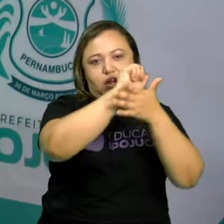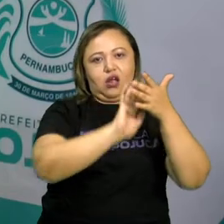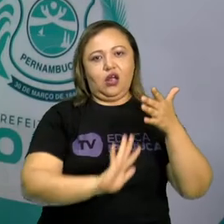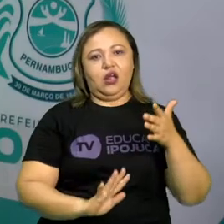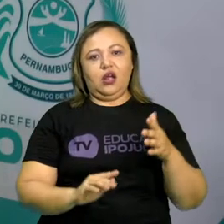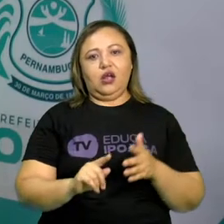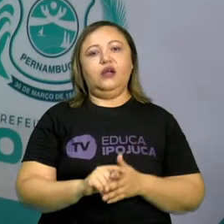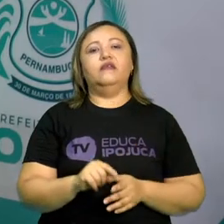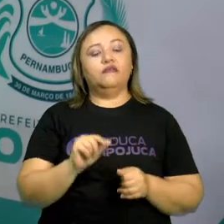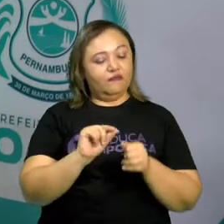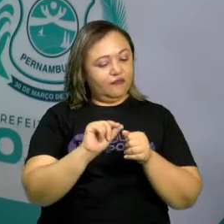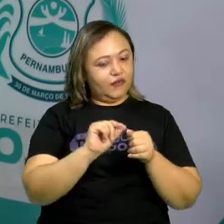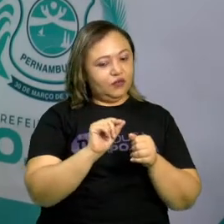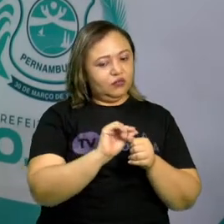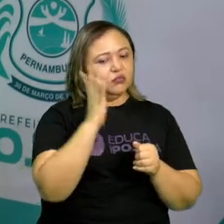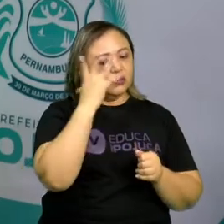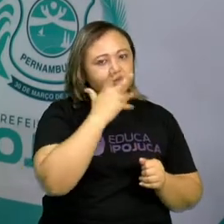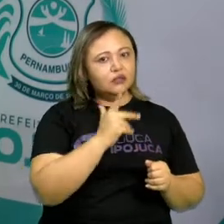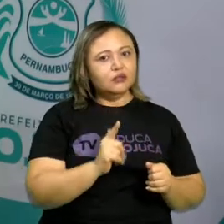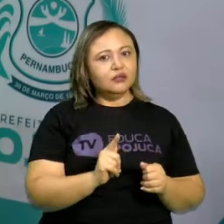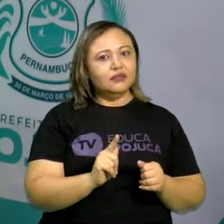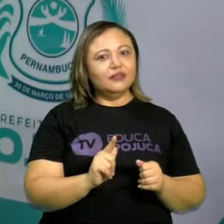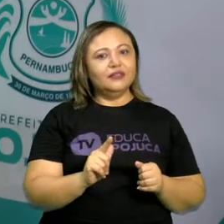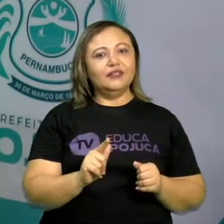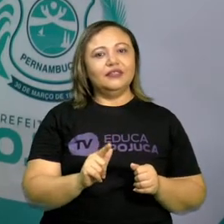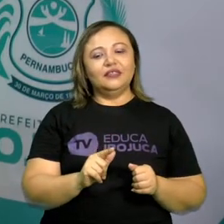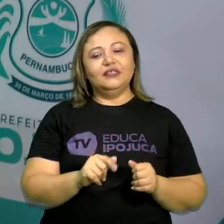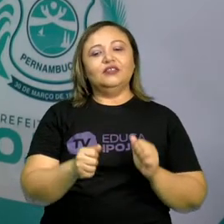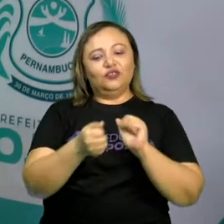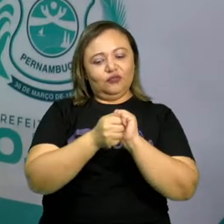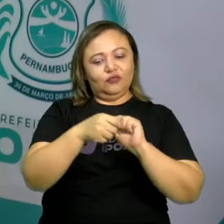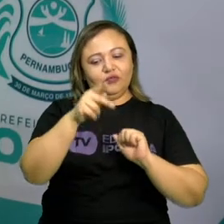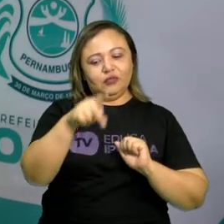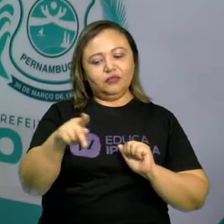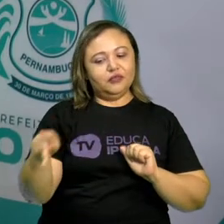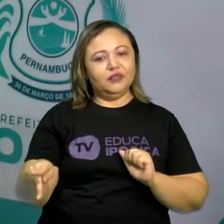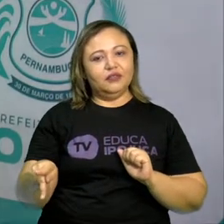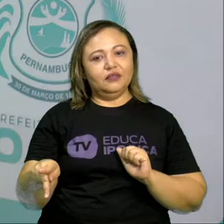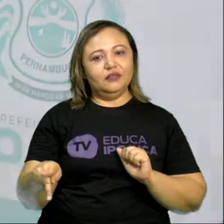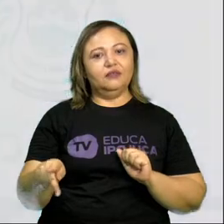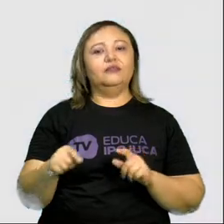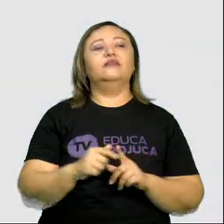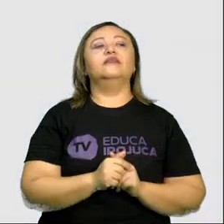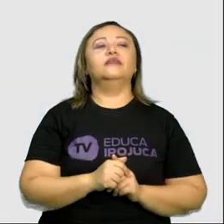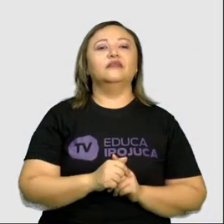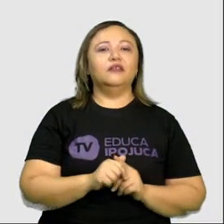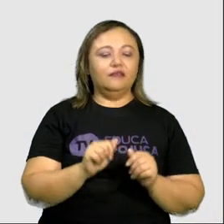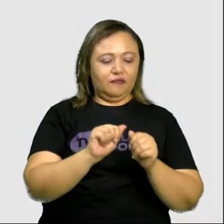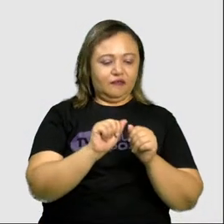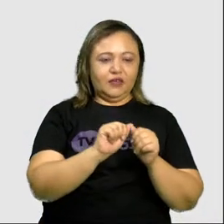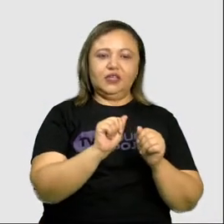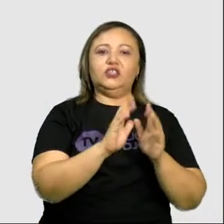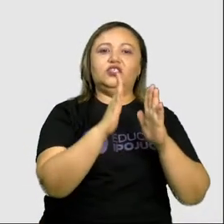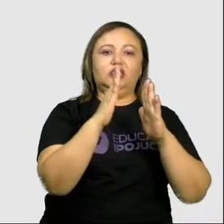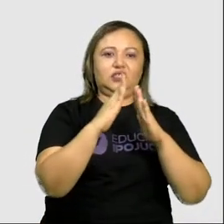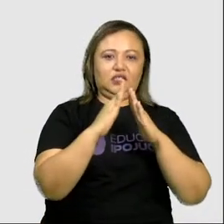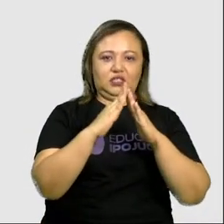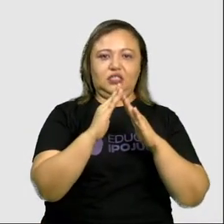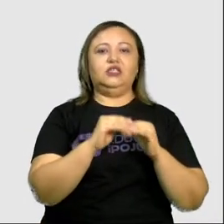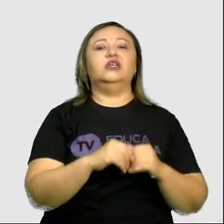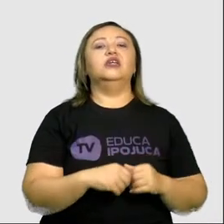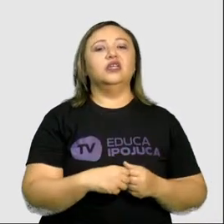capricha aí. Junto com a professora. professora vai pedir essa atividade, viu? Faça em casa e leva bem legal.